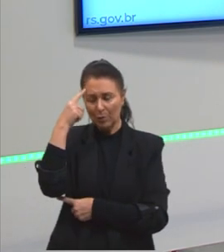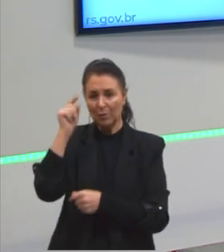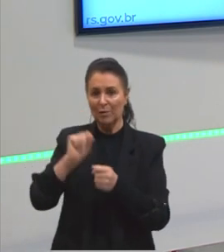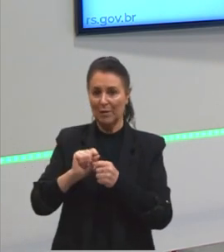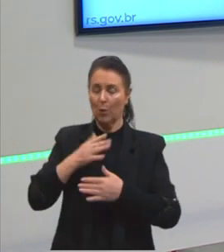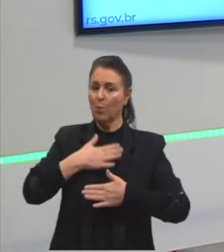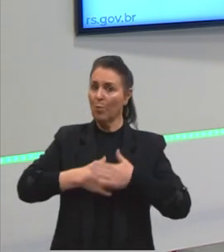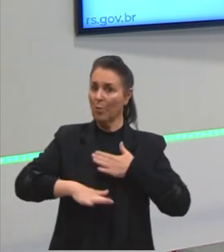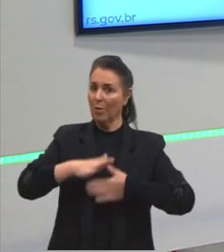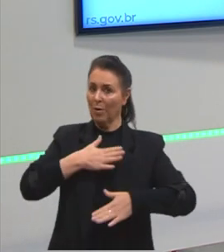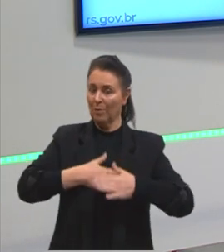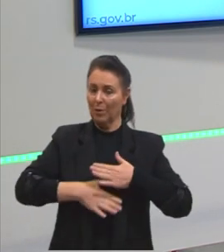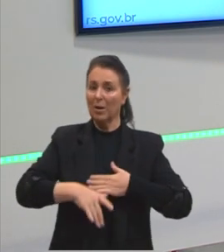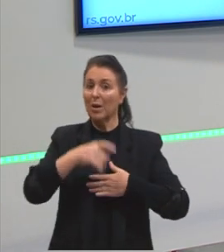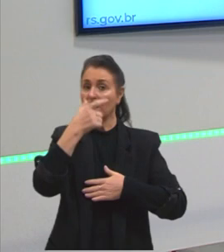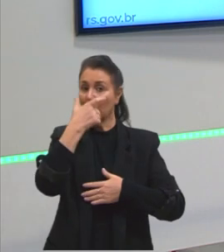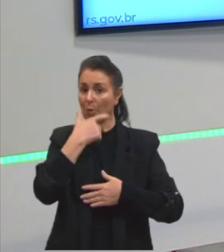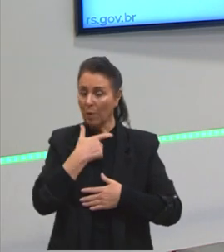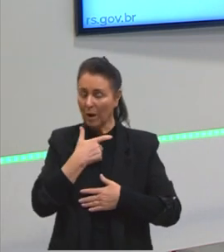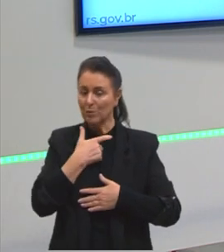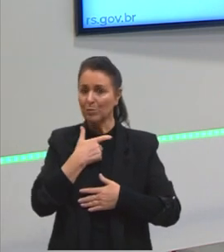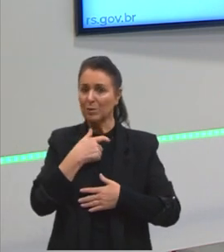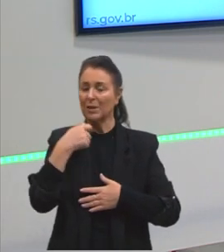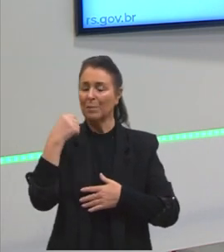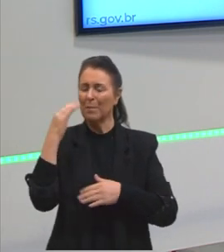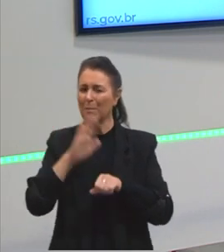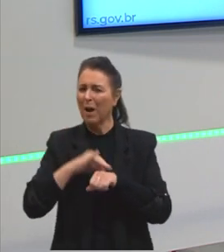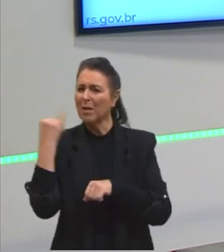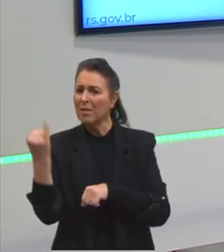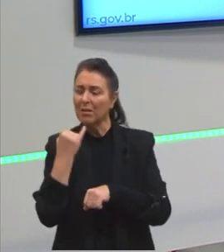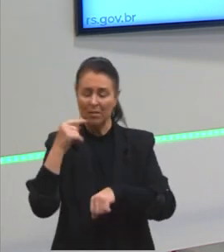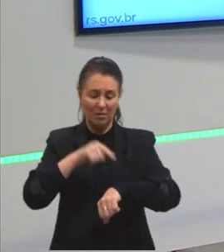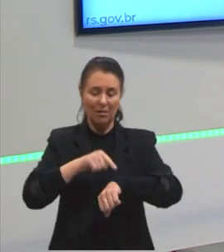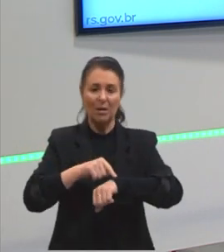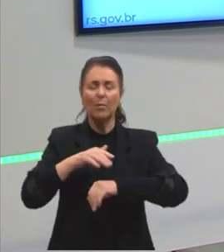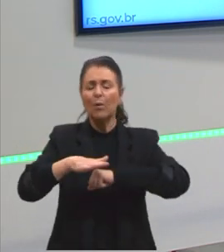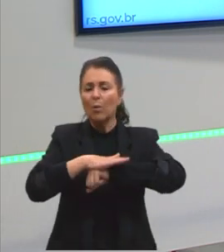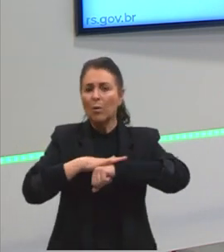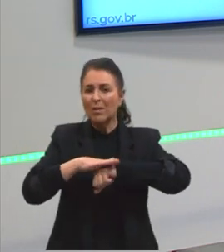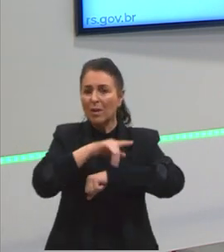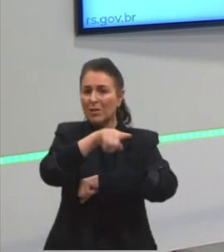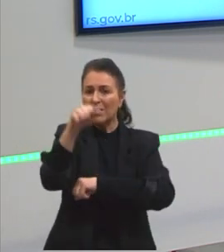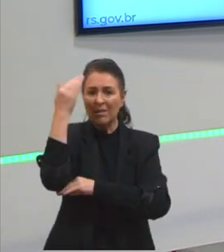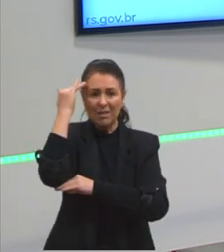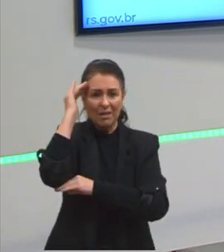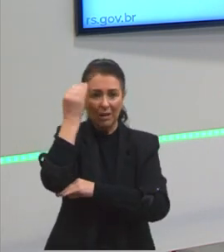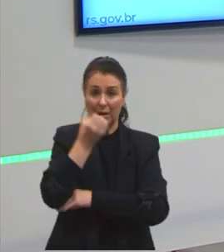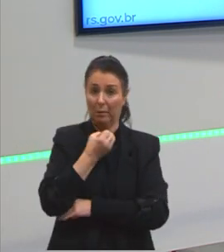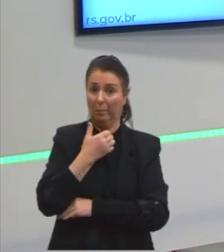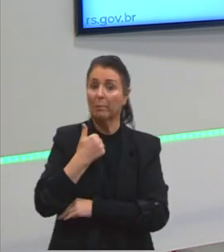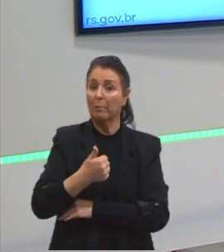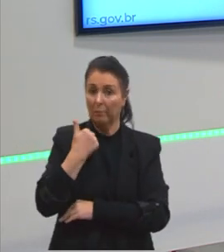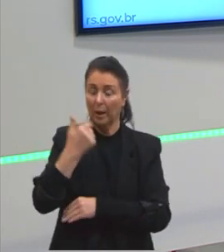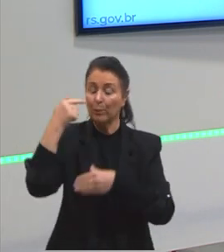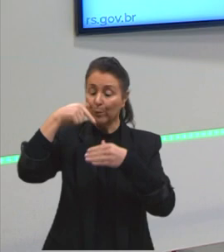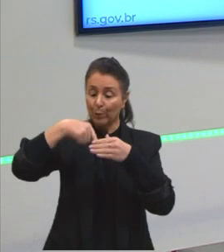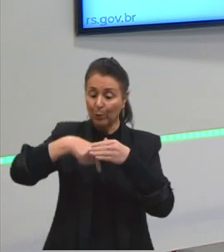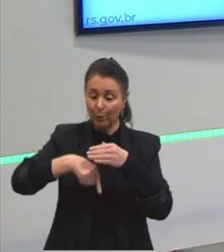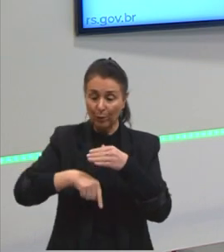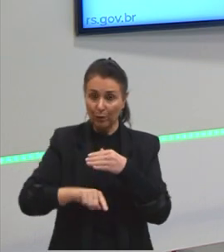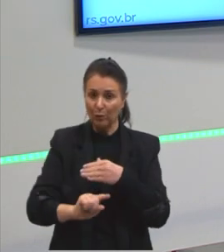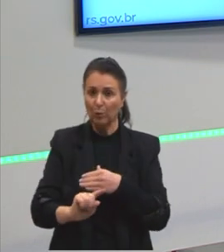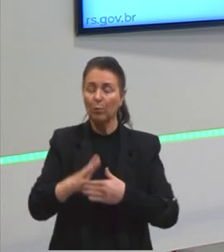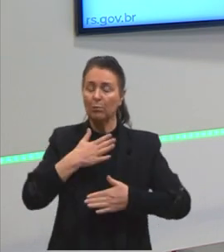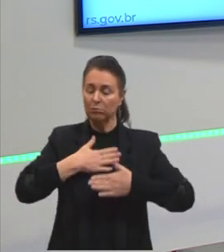Eu prefiro que a gente tenha tempo e possa conversar para vocês entenderem bem e a gente fazer isso